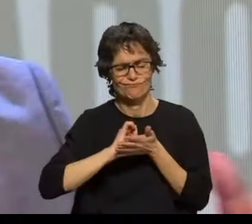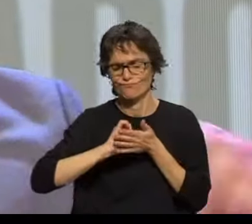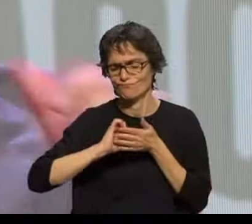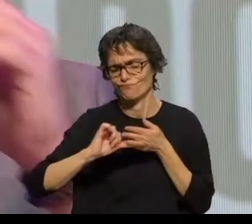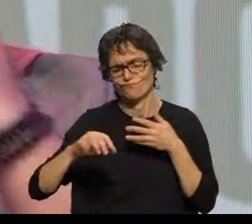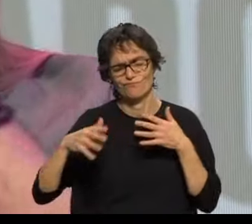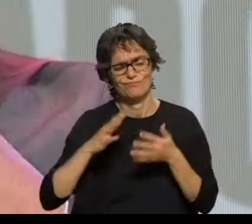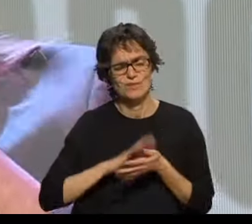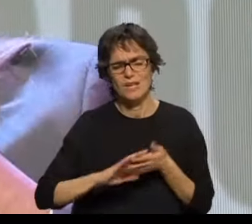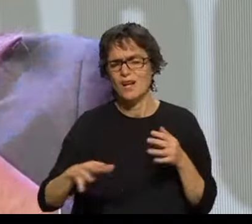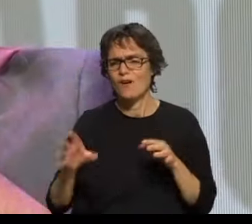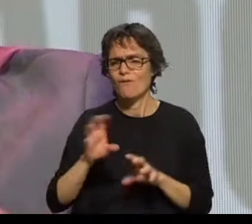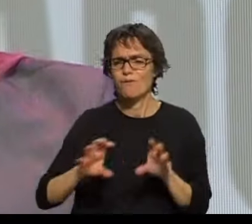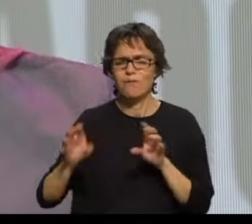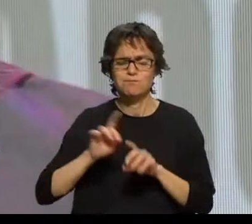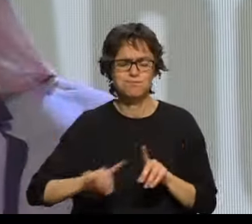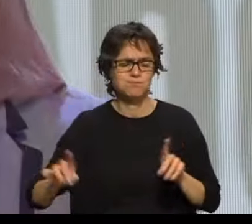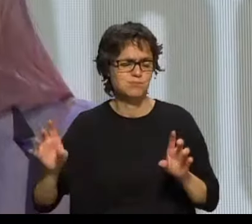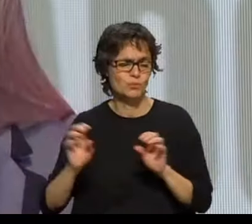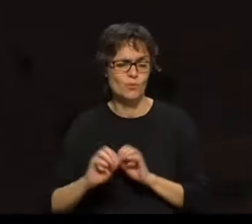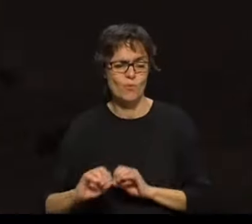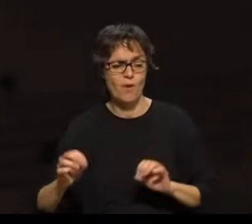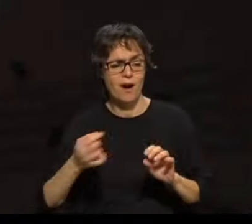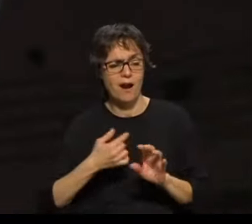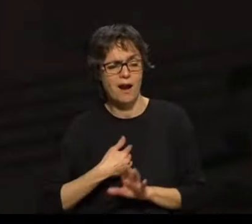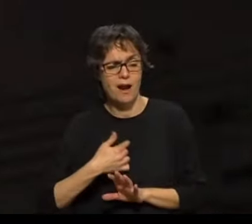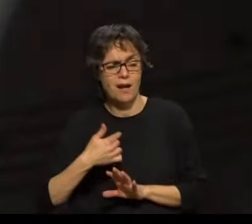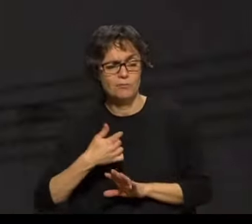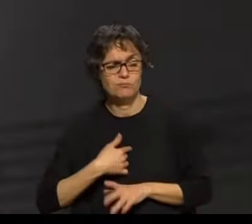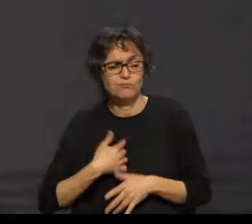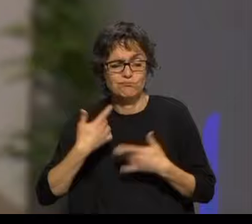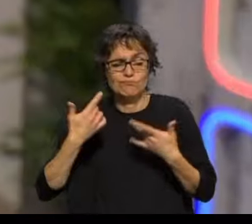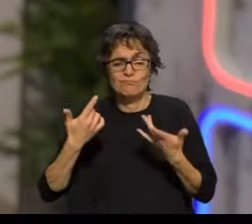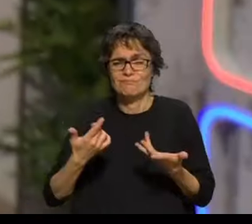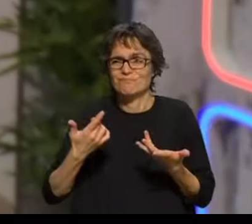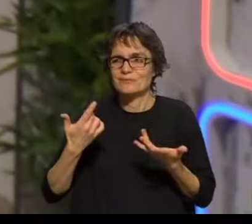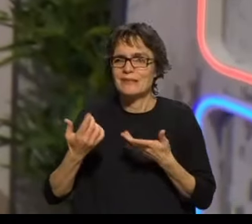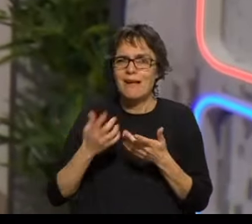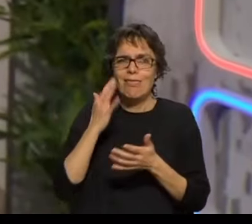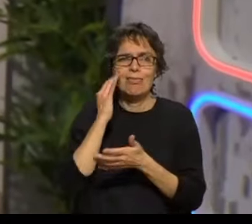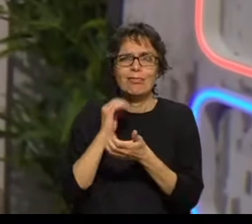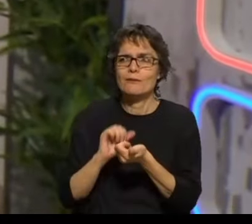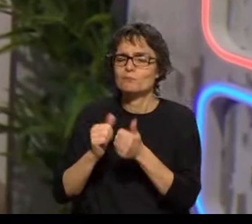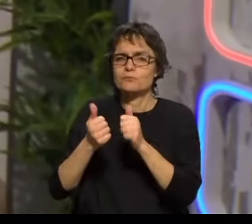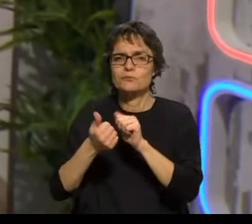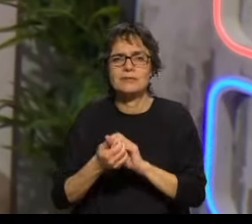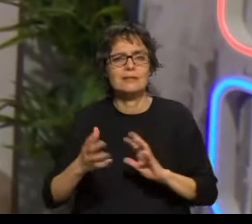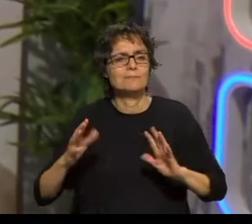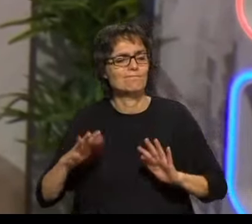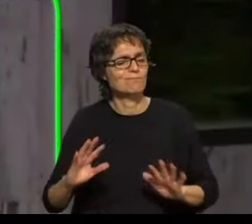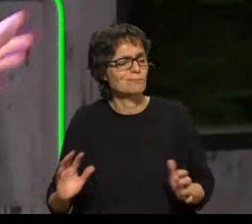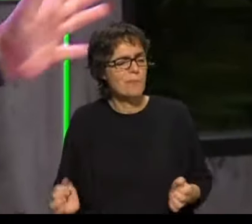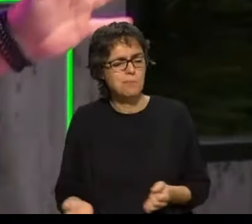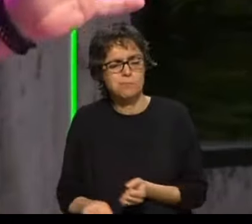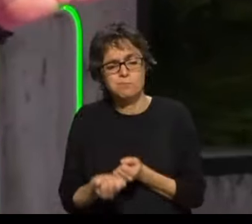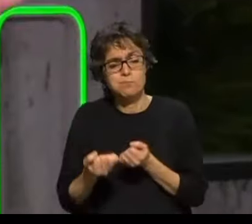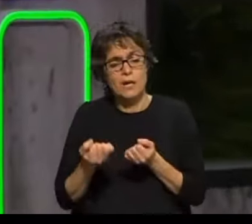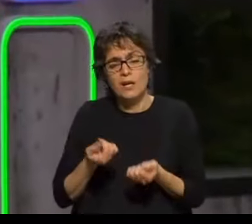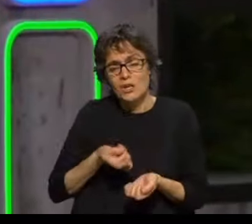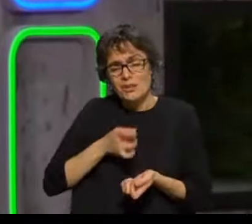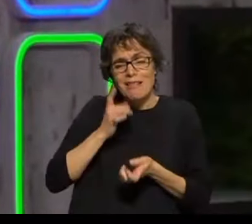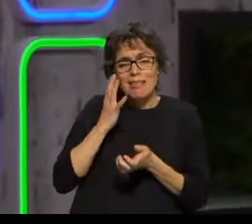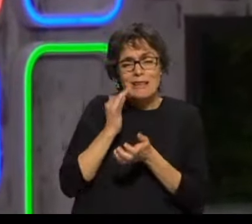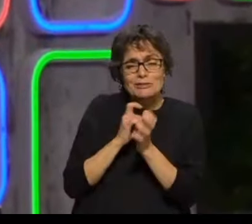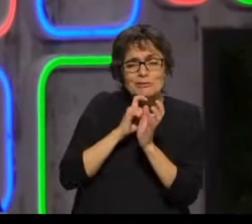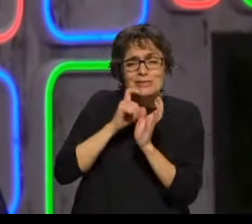todas as formas de amar E mesmo assim nem sempre fui capaz Eu tentei te avisar